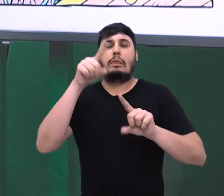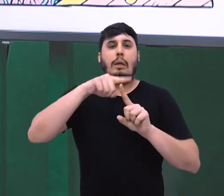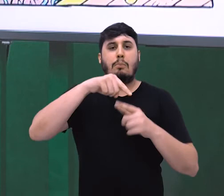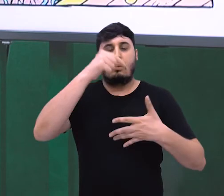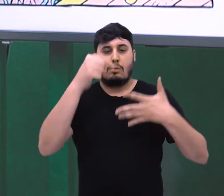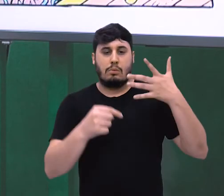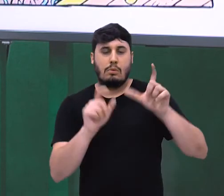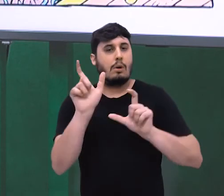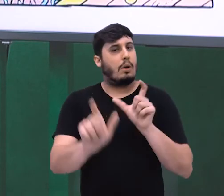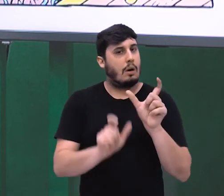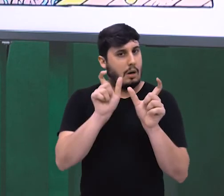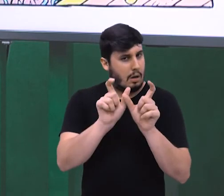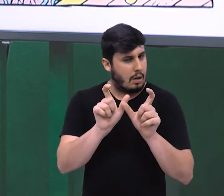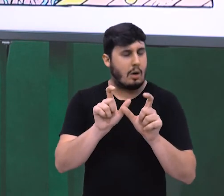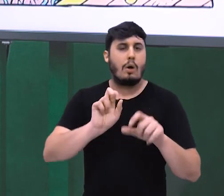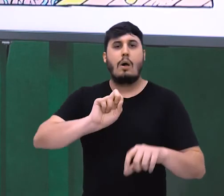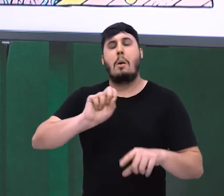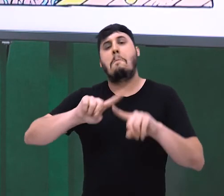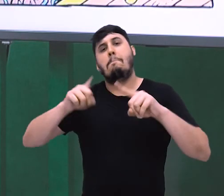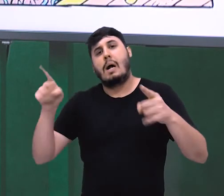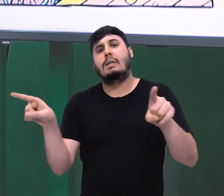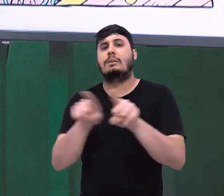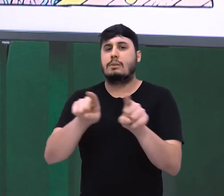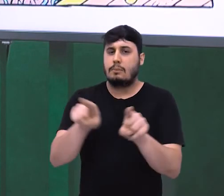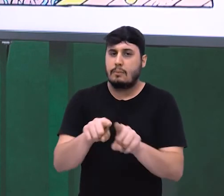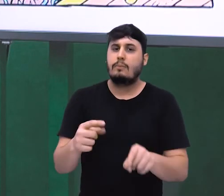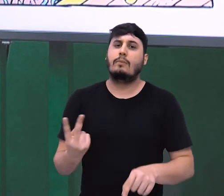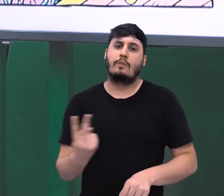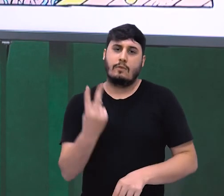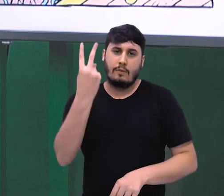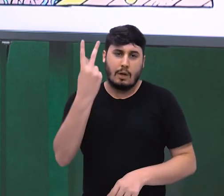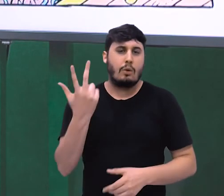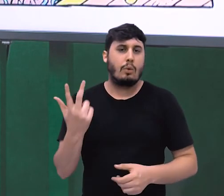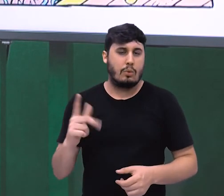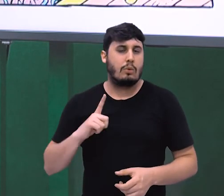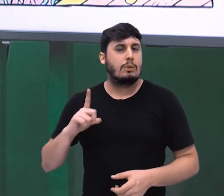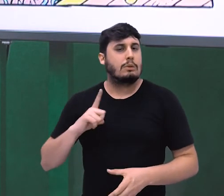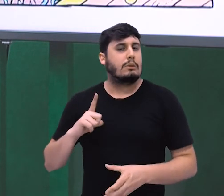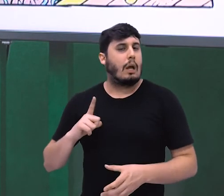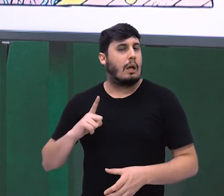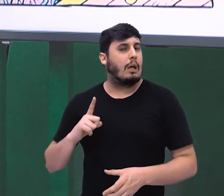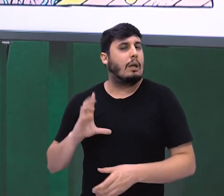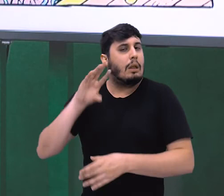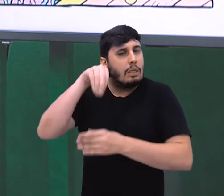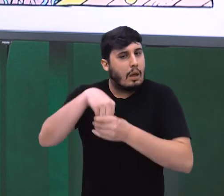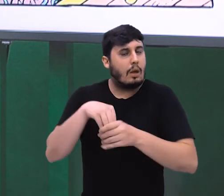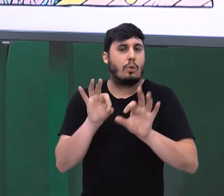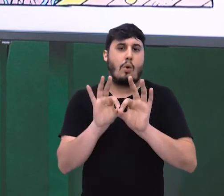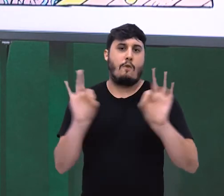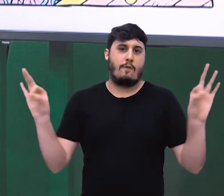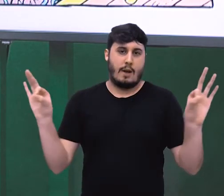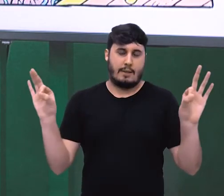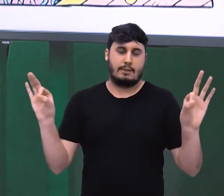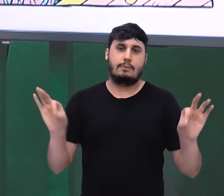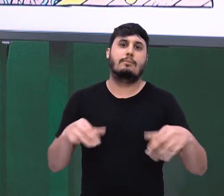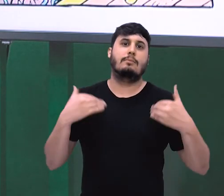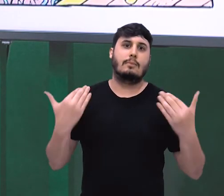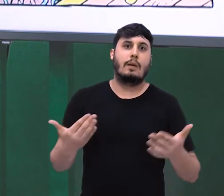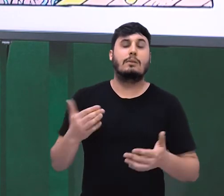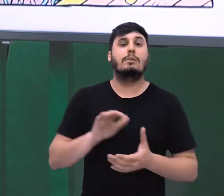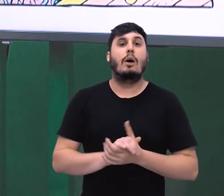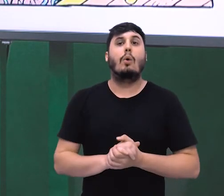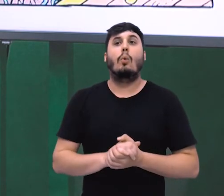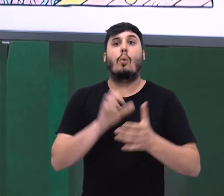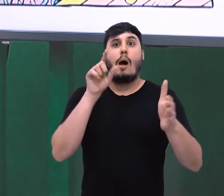estabelece o vínculo entre as orações. Ou seja, o autor da questão já está deixando claro